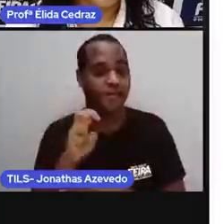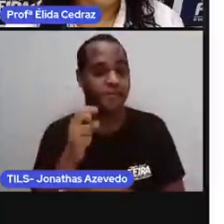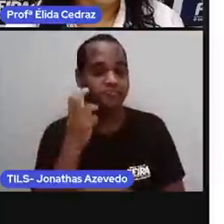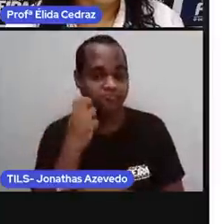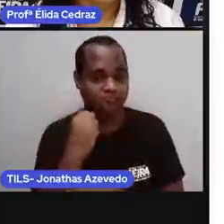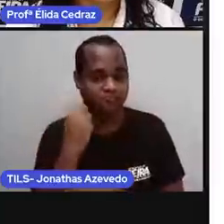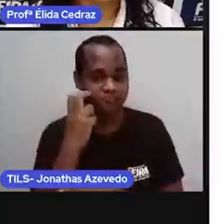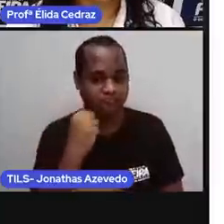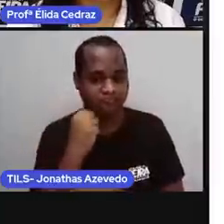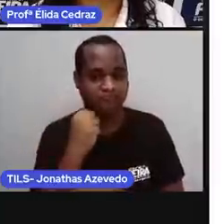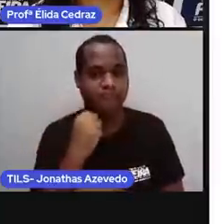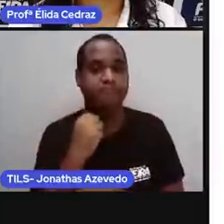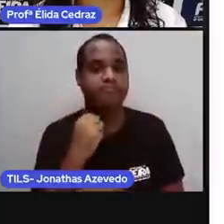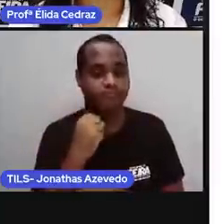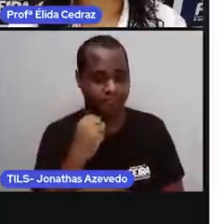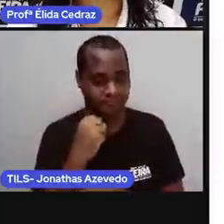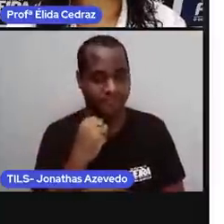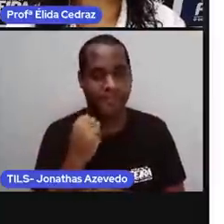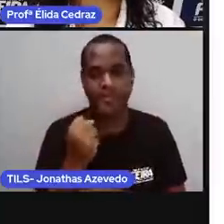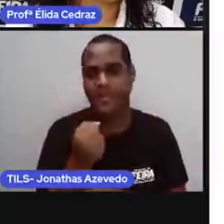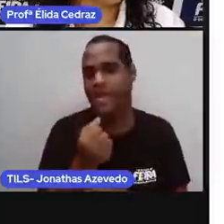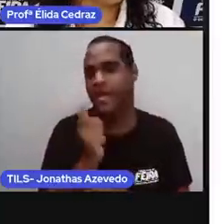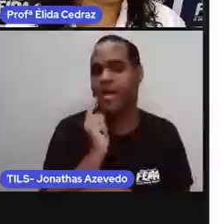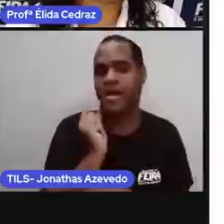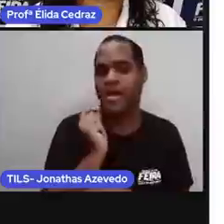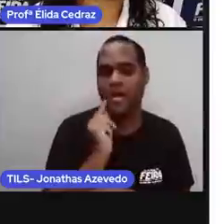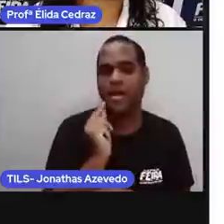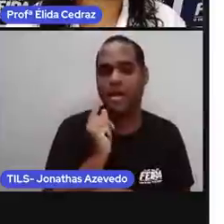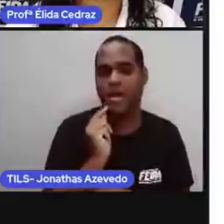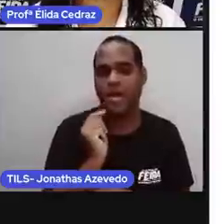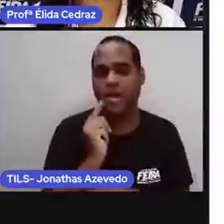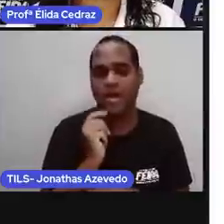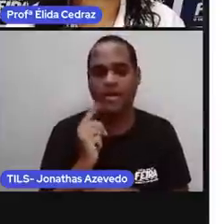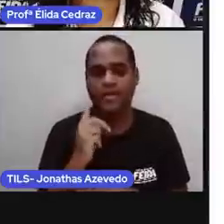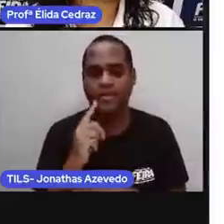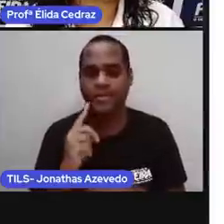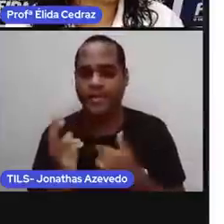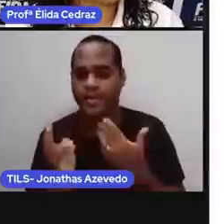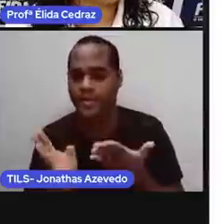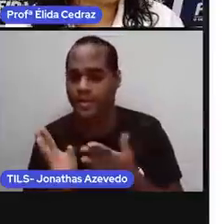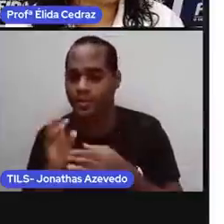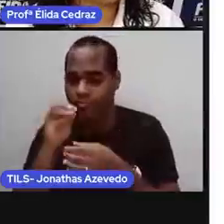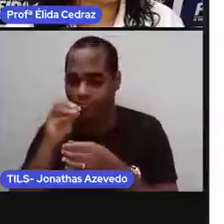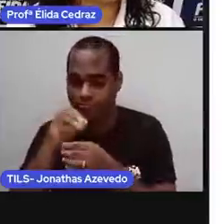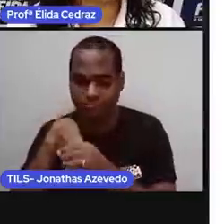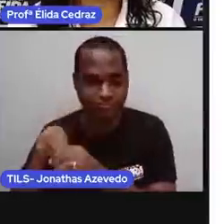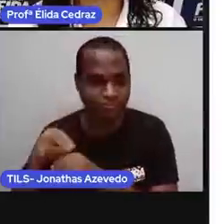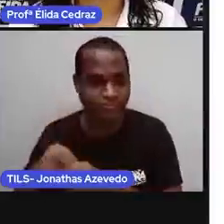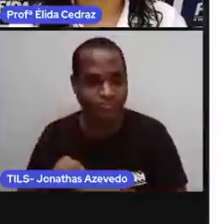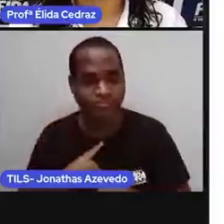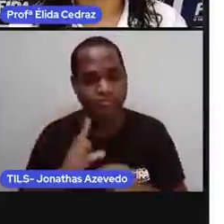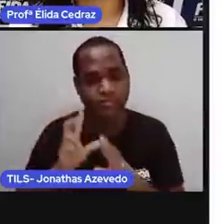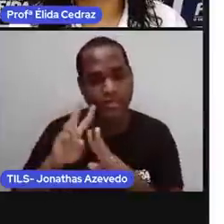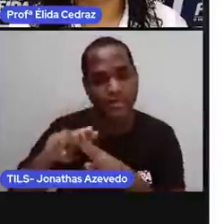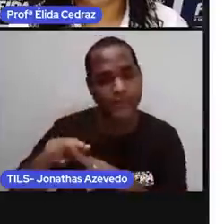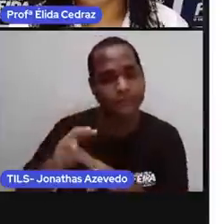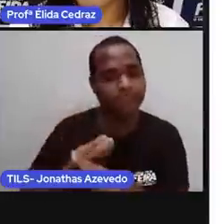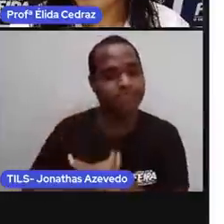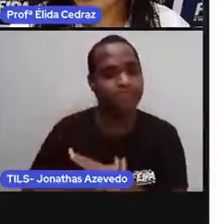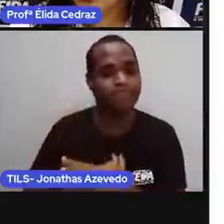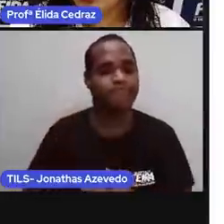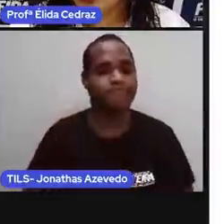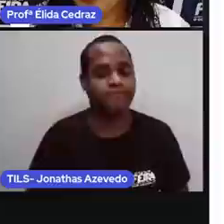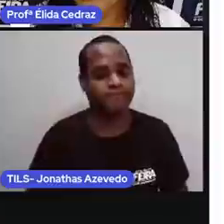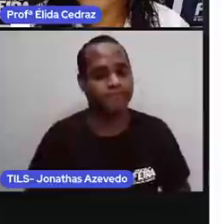adotados. Quantos gatinhos ficaram no abrigo? Olha só, o